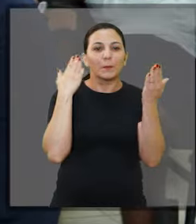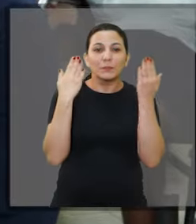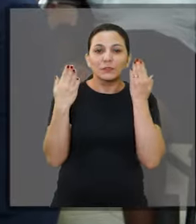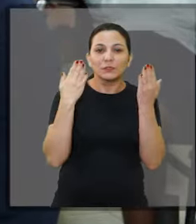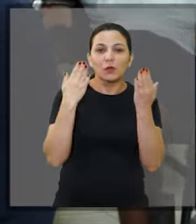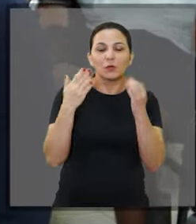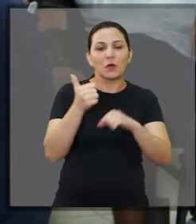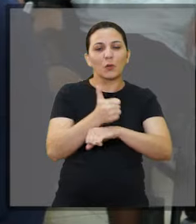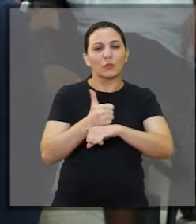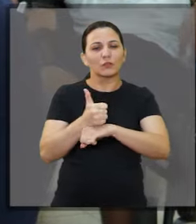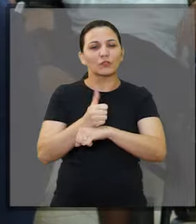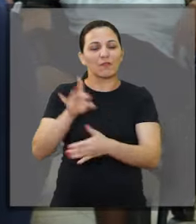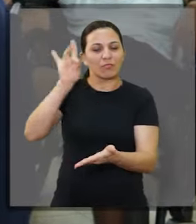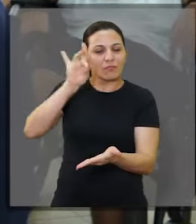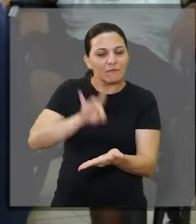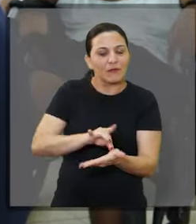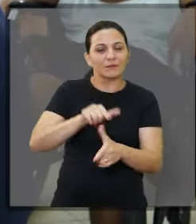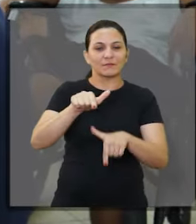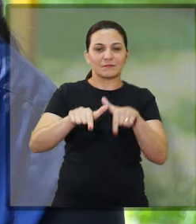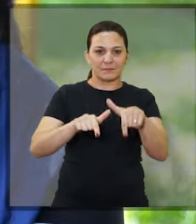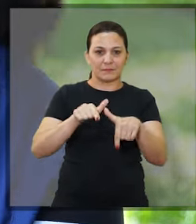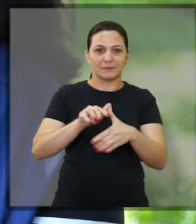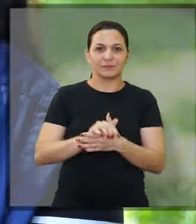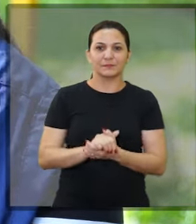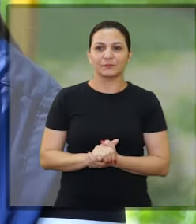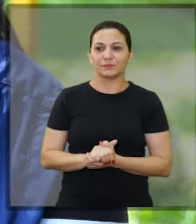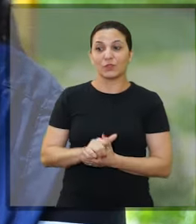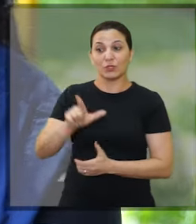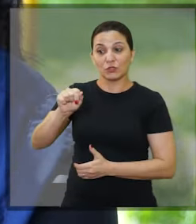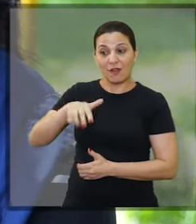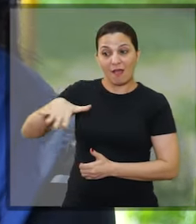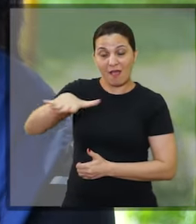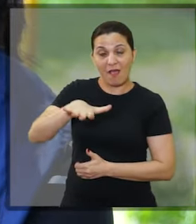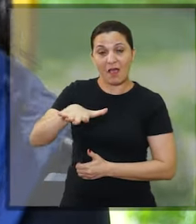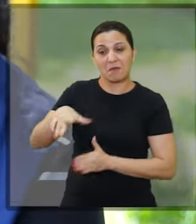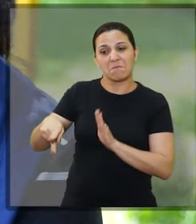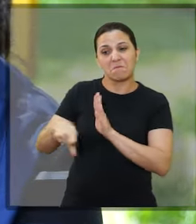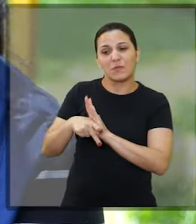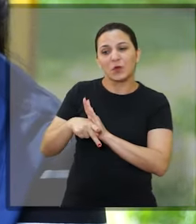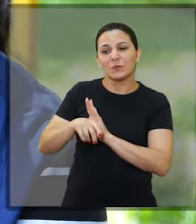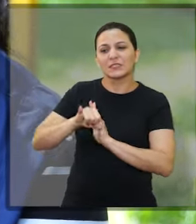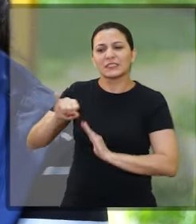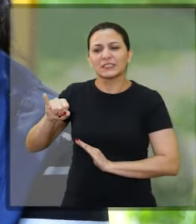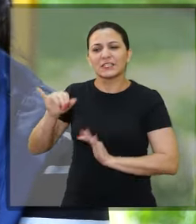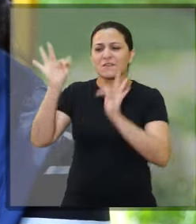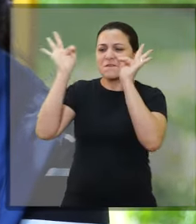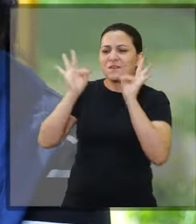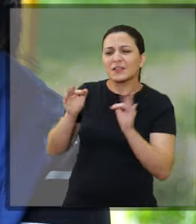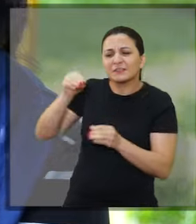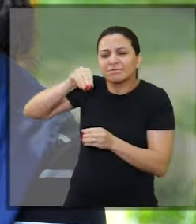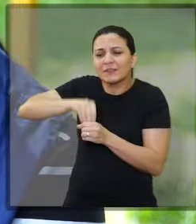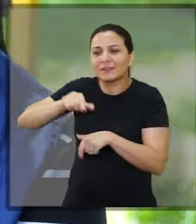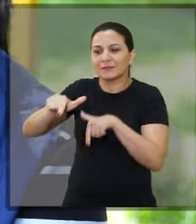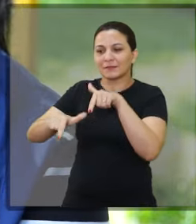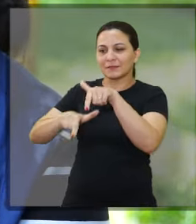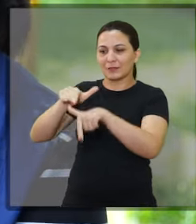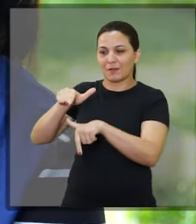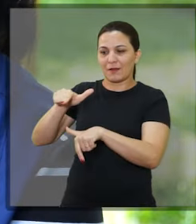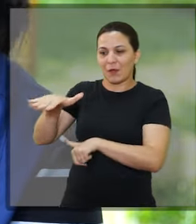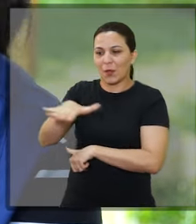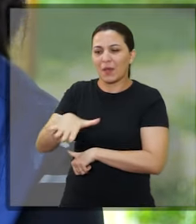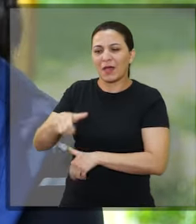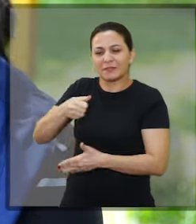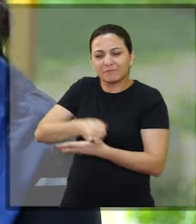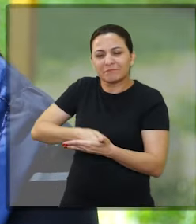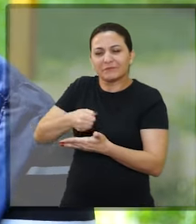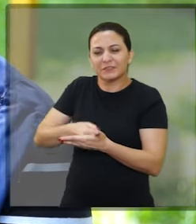profissionais abnegados. Você só escolhe essa área se você realmente se sente feliz nela, porque é uma área que exige bastante